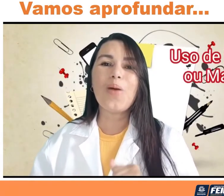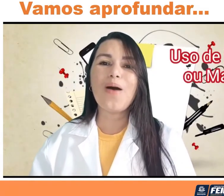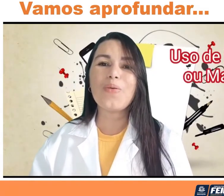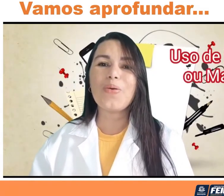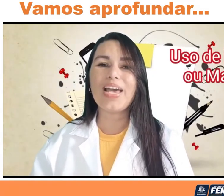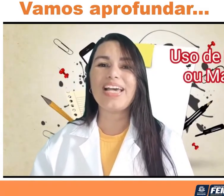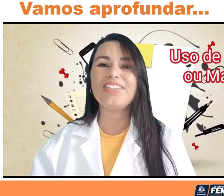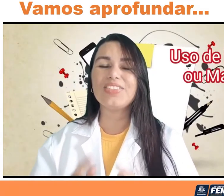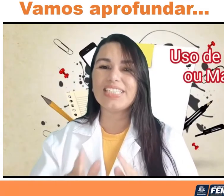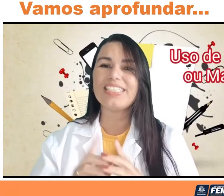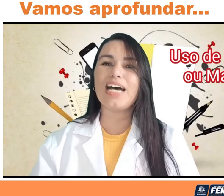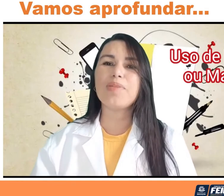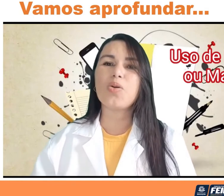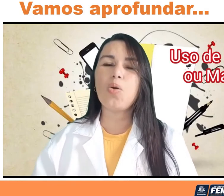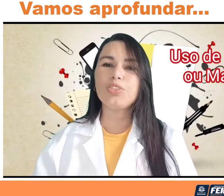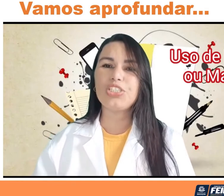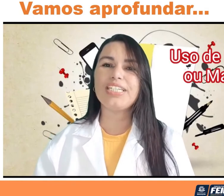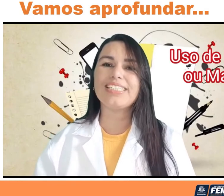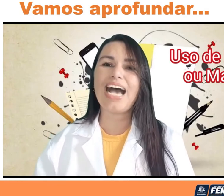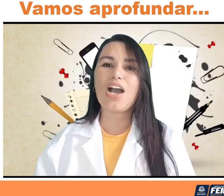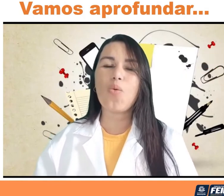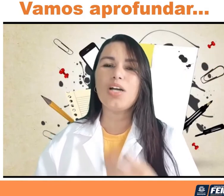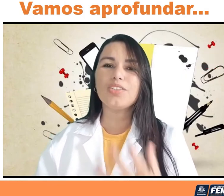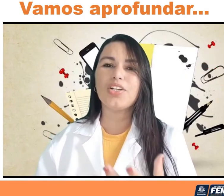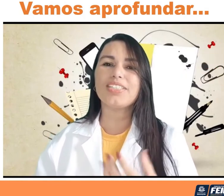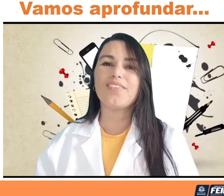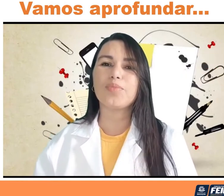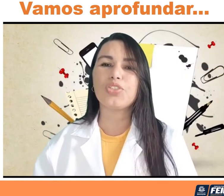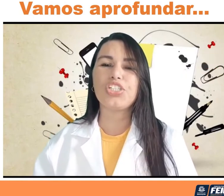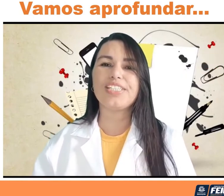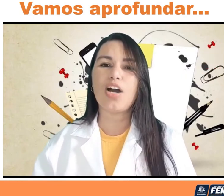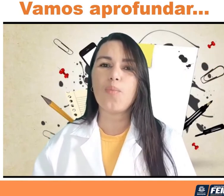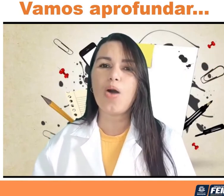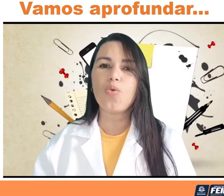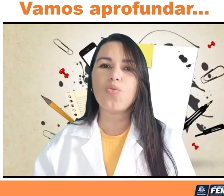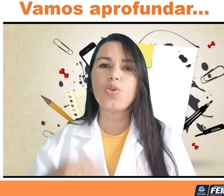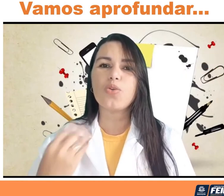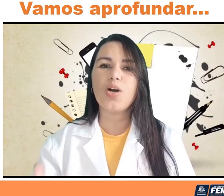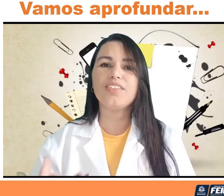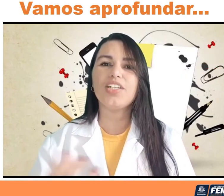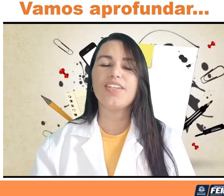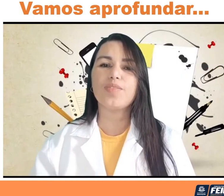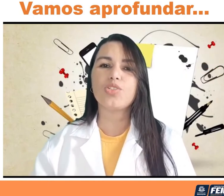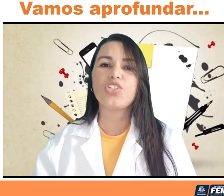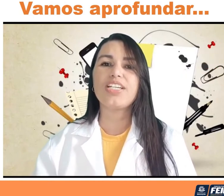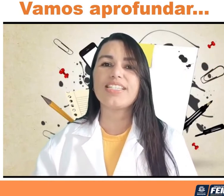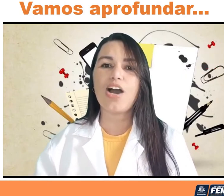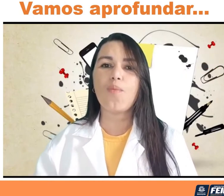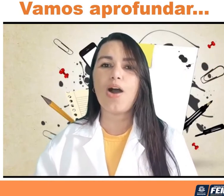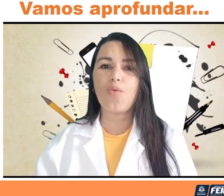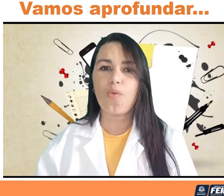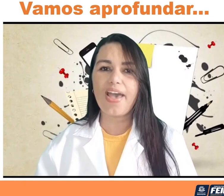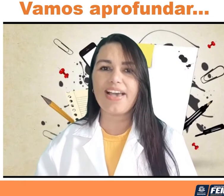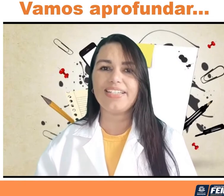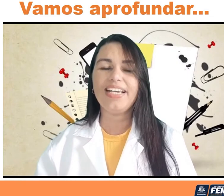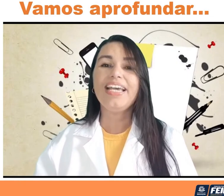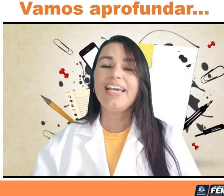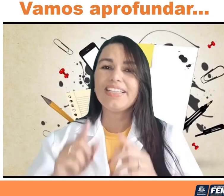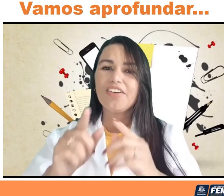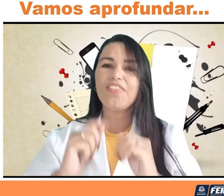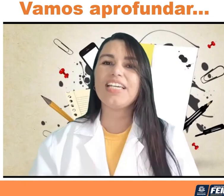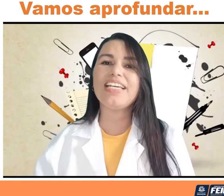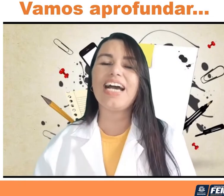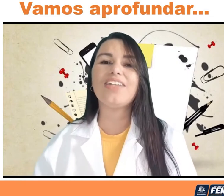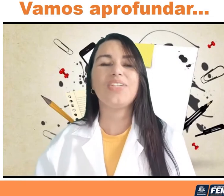ou mal com L. Vocês sabem como utilizar? Quando nós devemos utilizar o mal com U e quando nós devemos utilizar o mal com L?